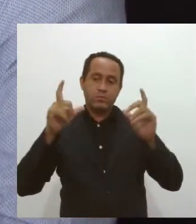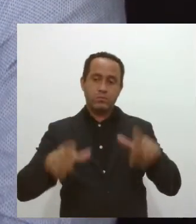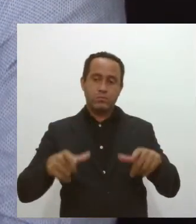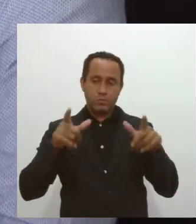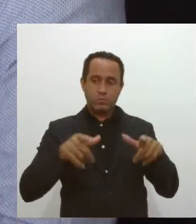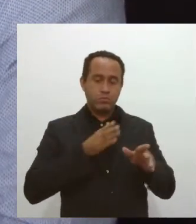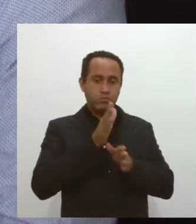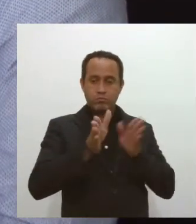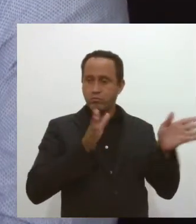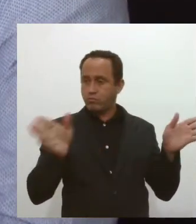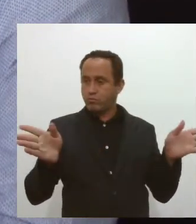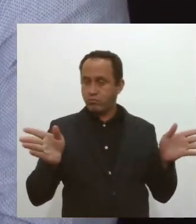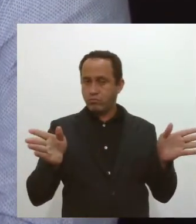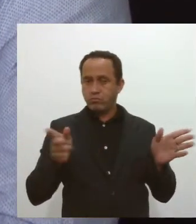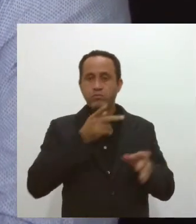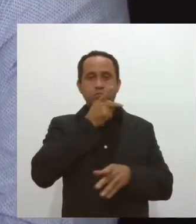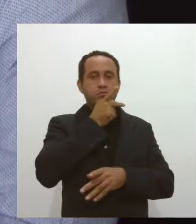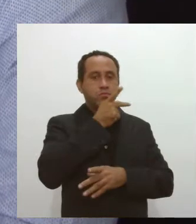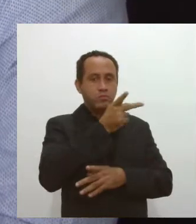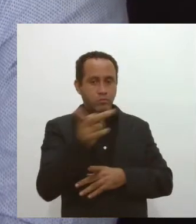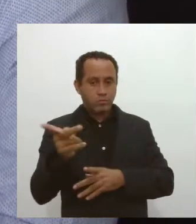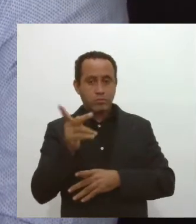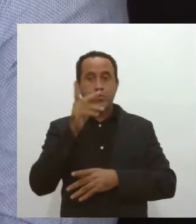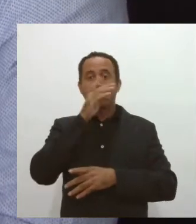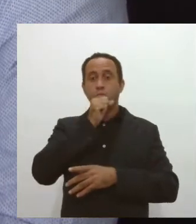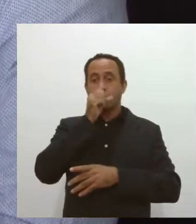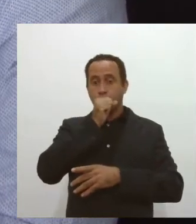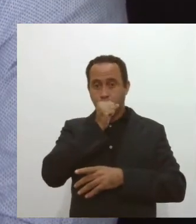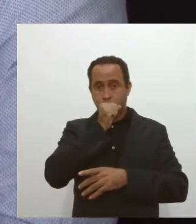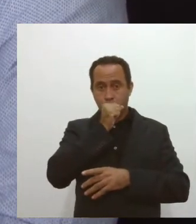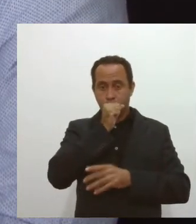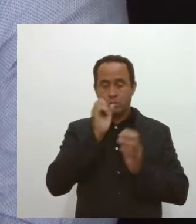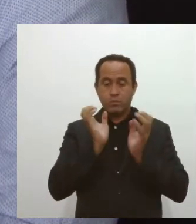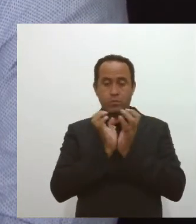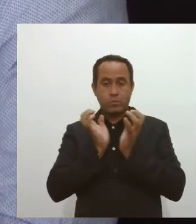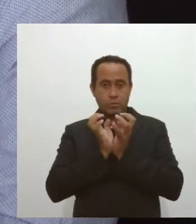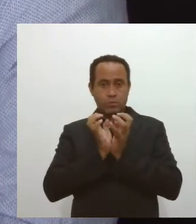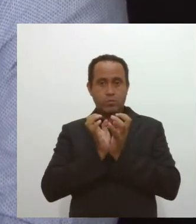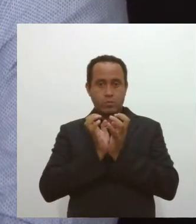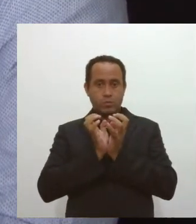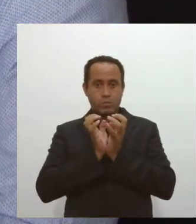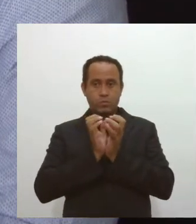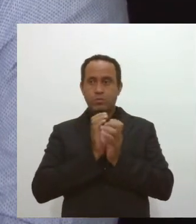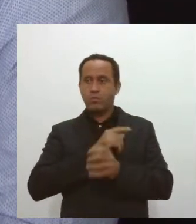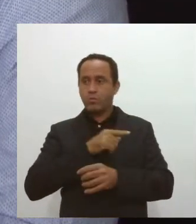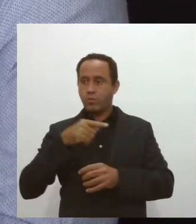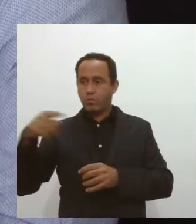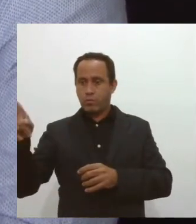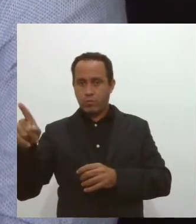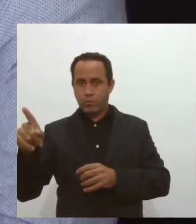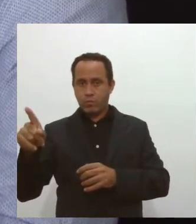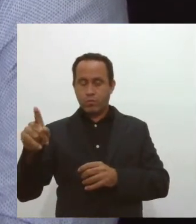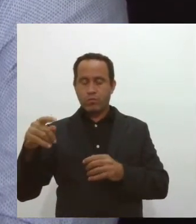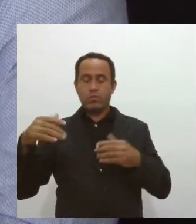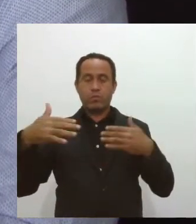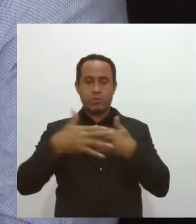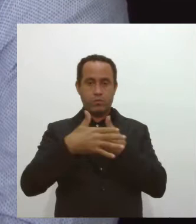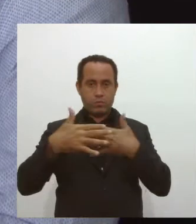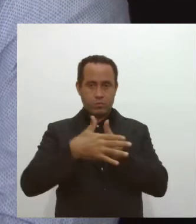visitados. No sábado, as equipes se dirigiram até o centro comercial